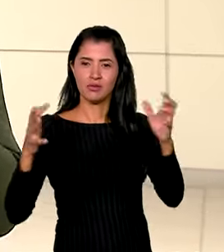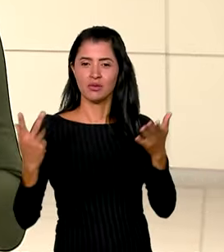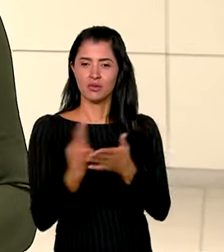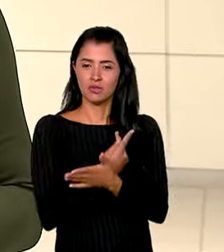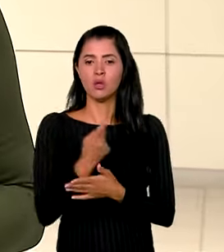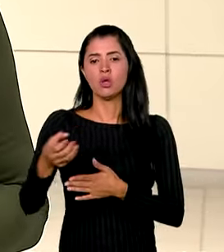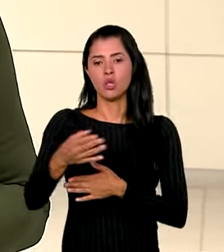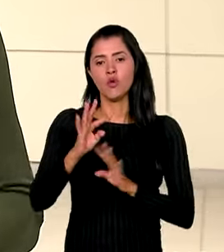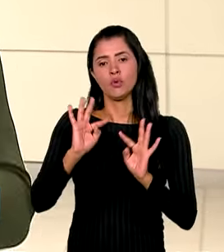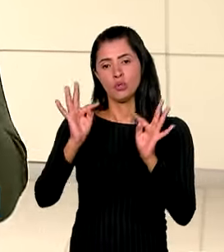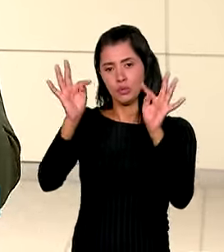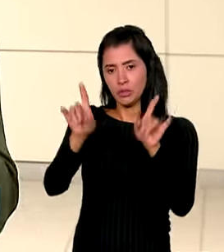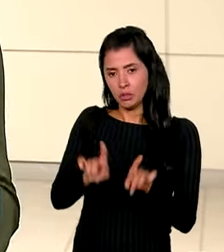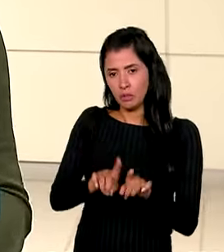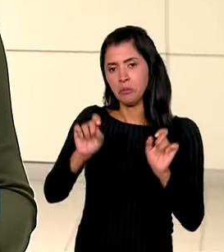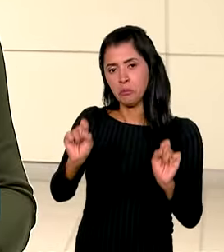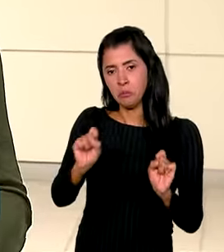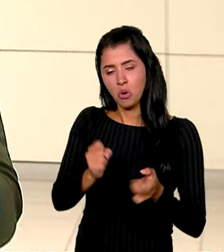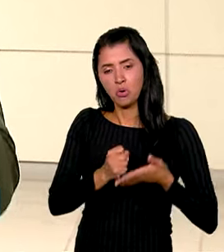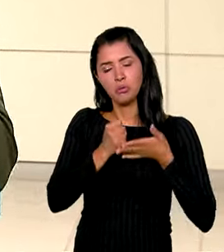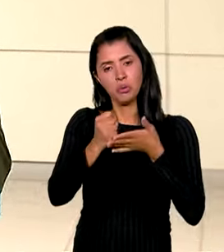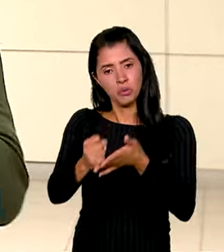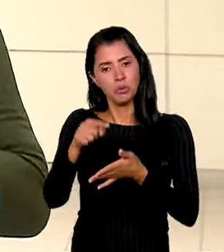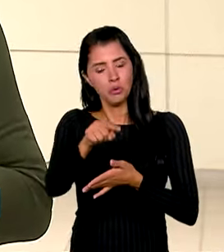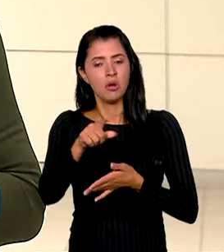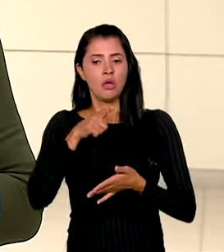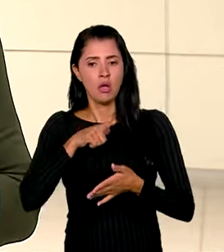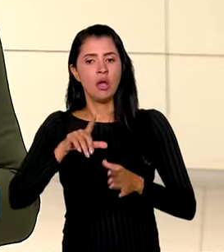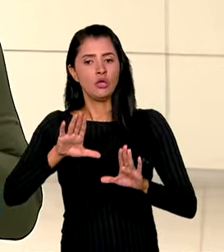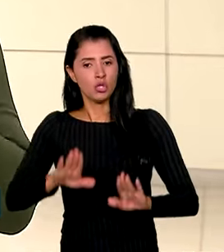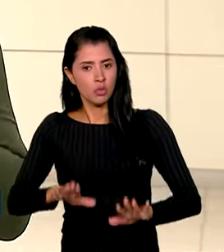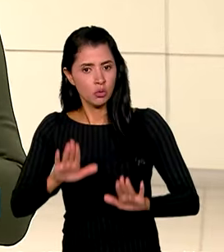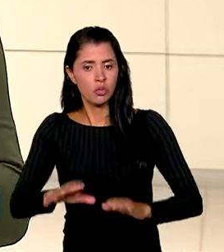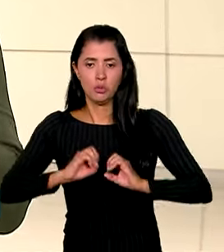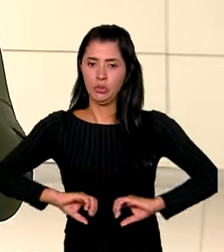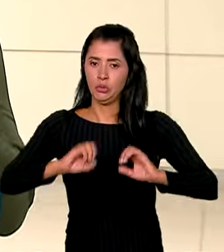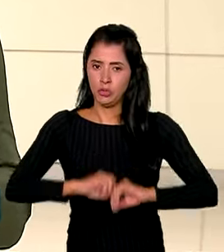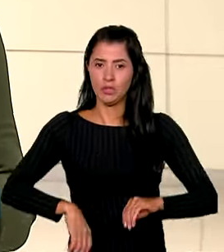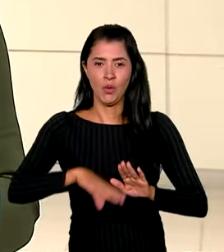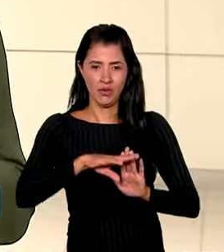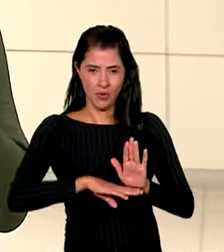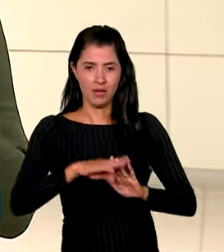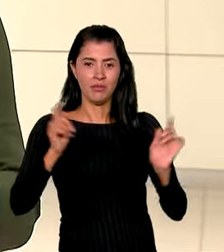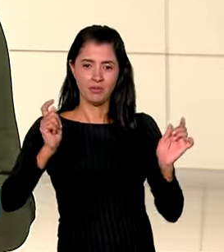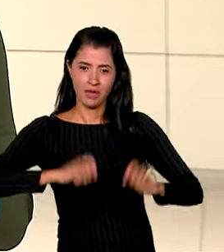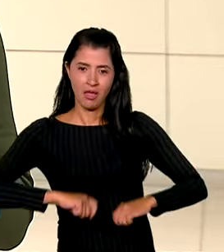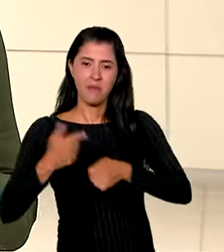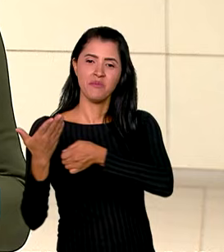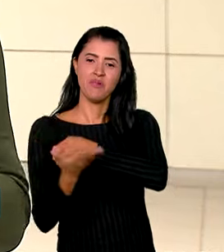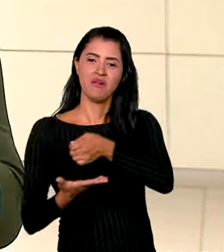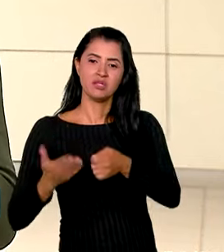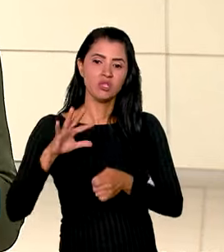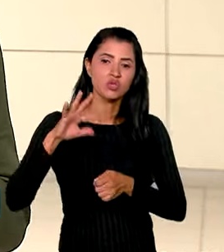e as novas tecnologias podem auxiliar, aliviando os impactos. O programa Capacidades é pautado